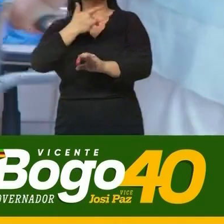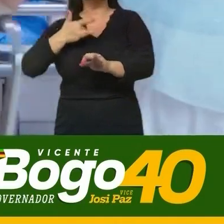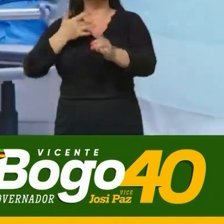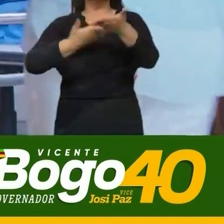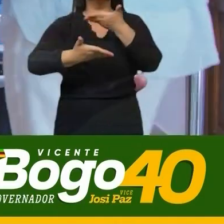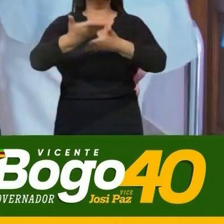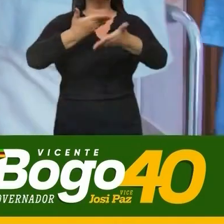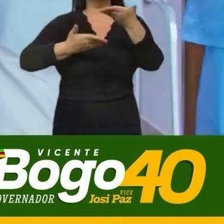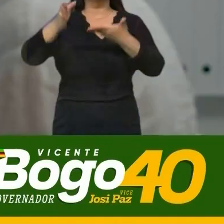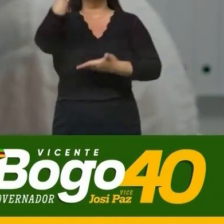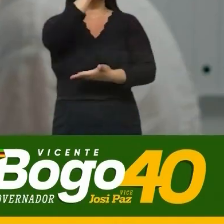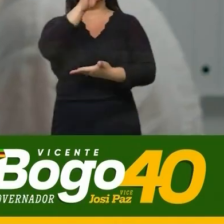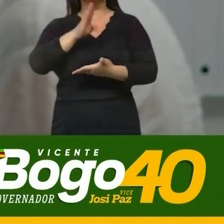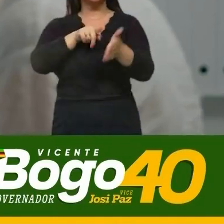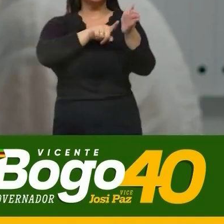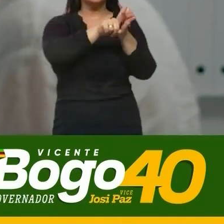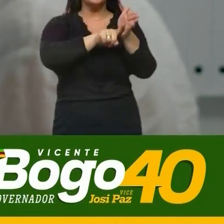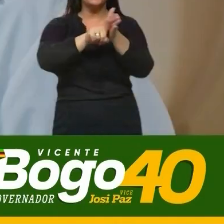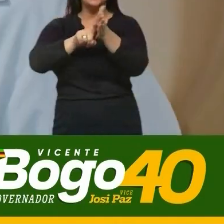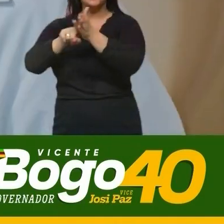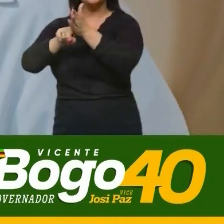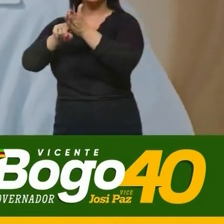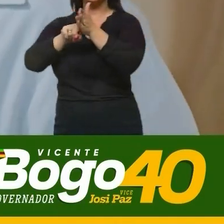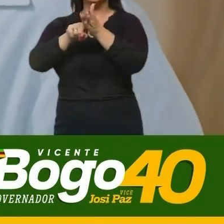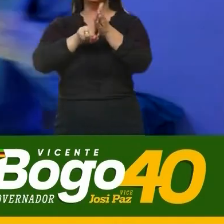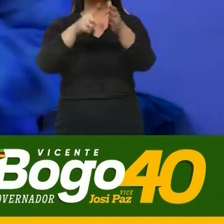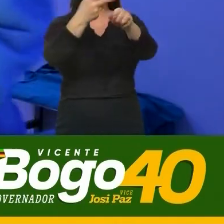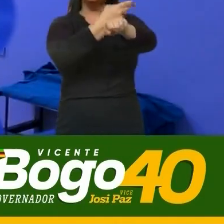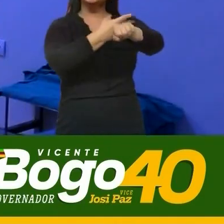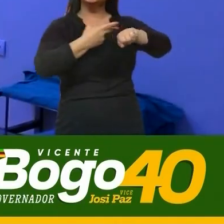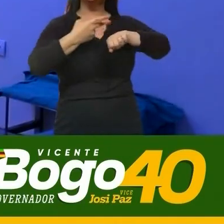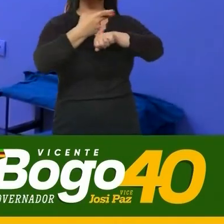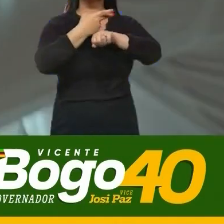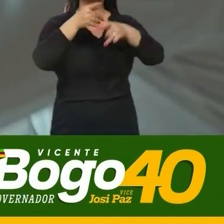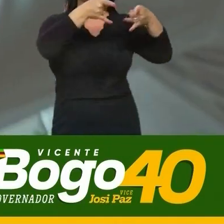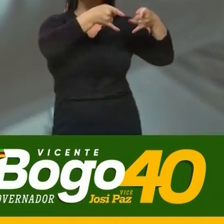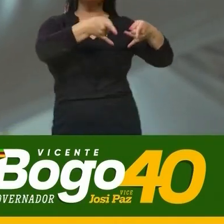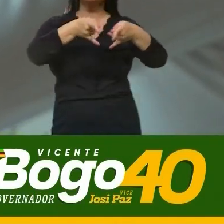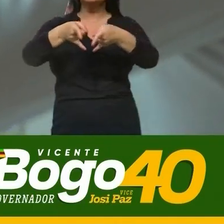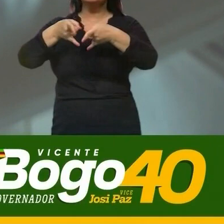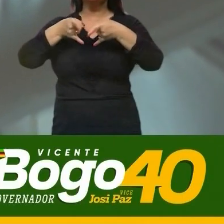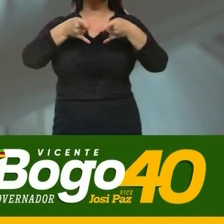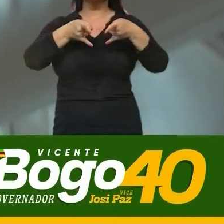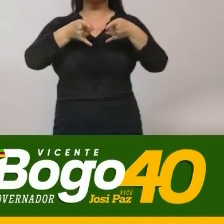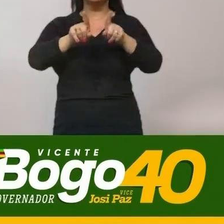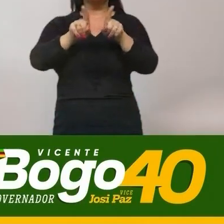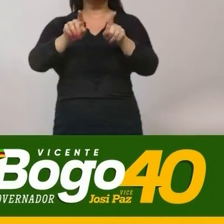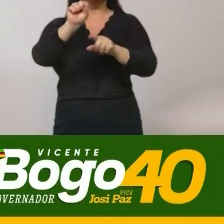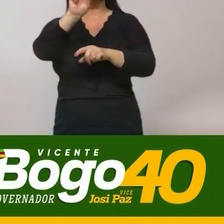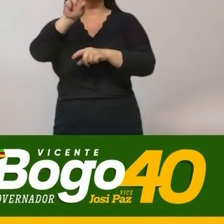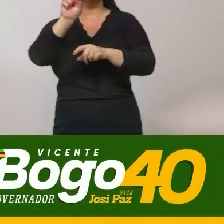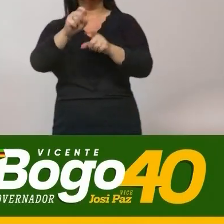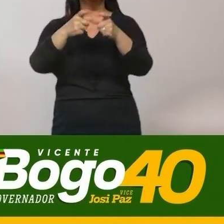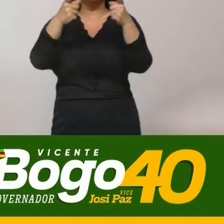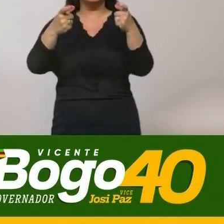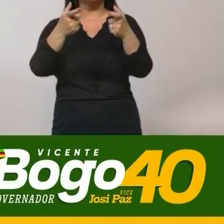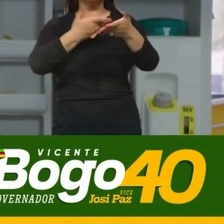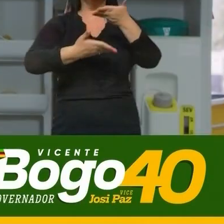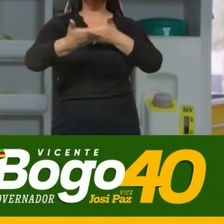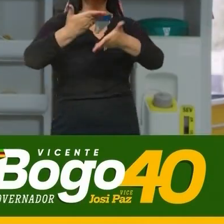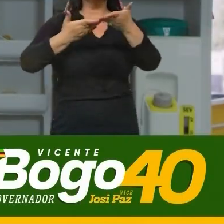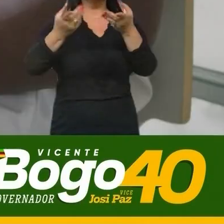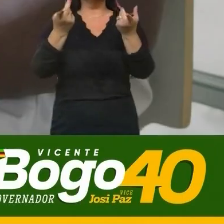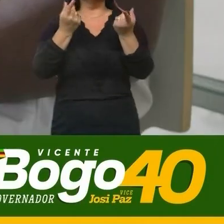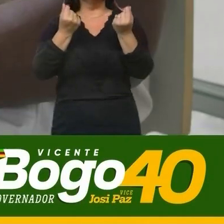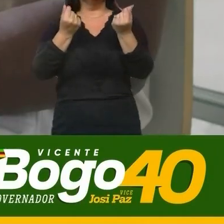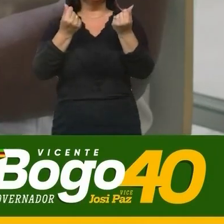atende todos os brasileiros Com consulta, com exames, com cirurgias e com internações Mas o SUS ampliou seus serviços e